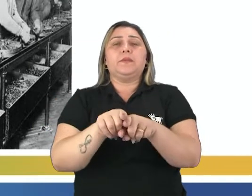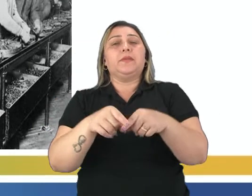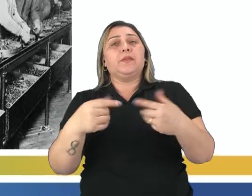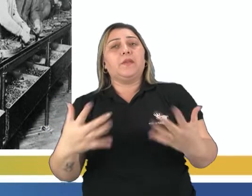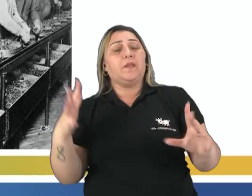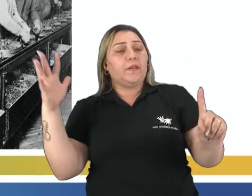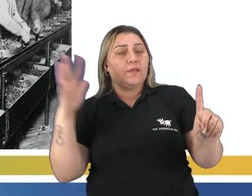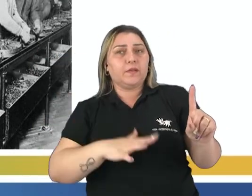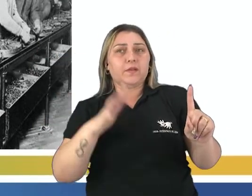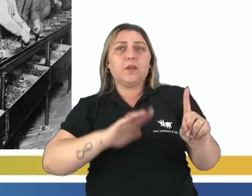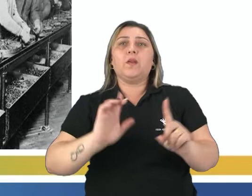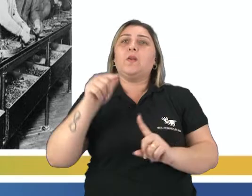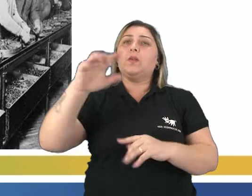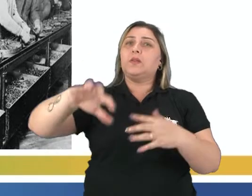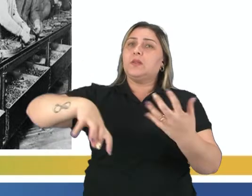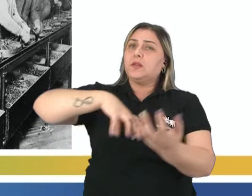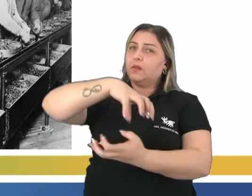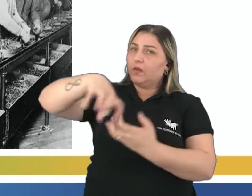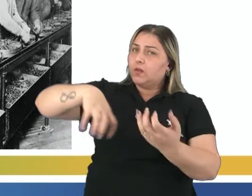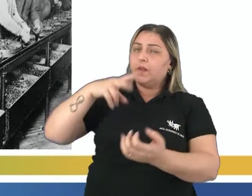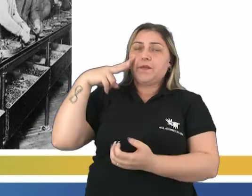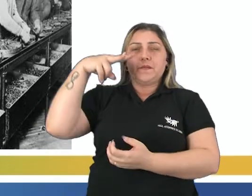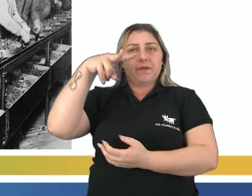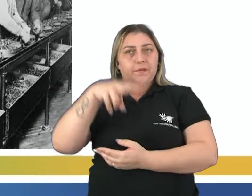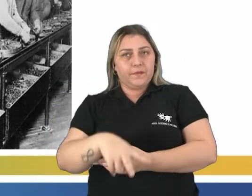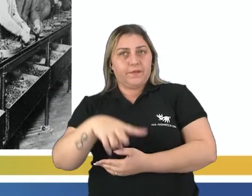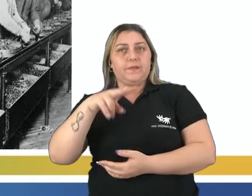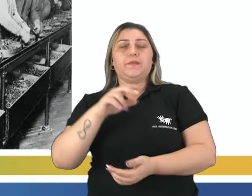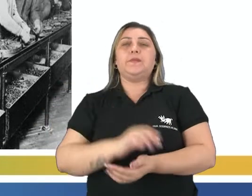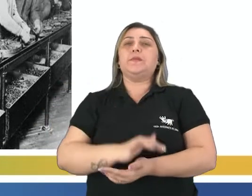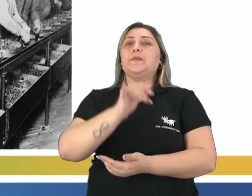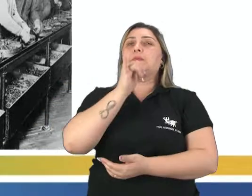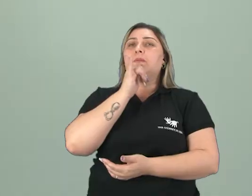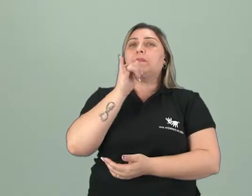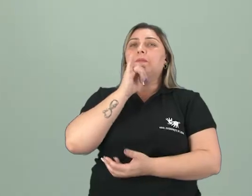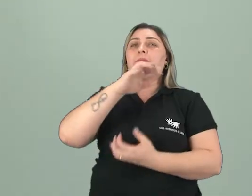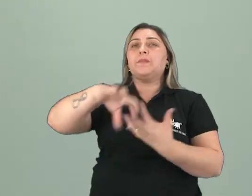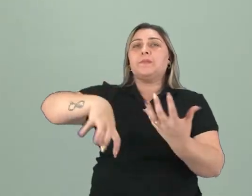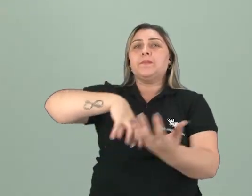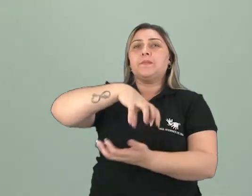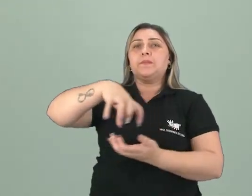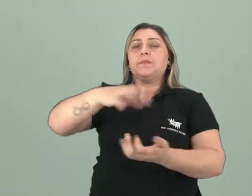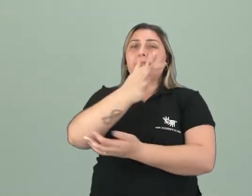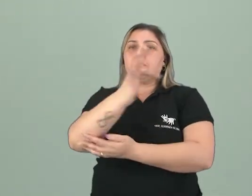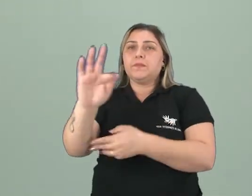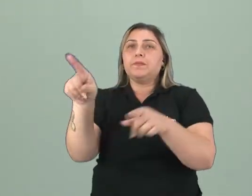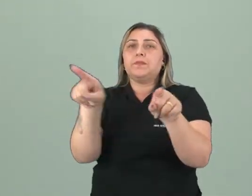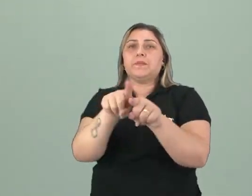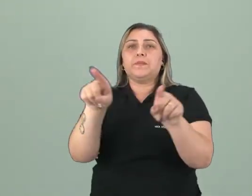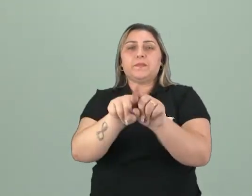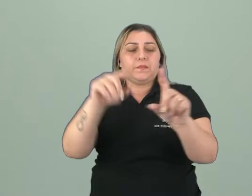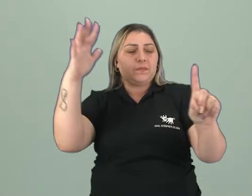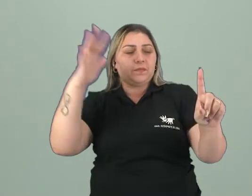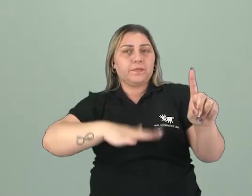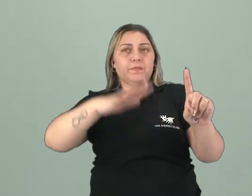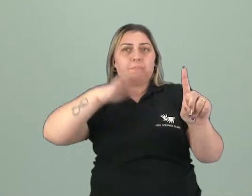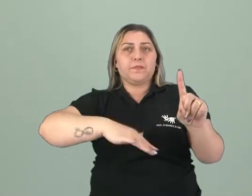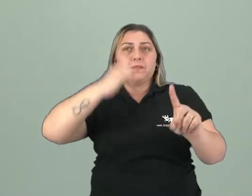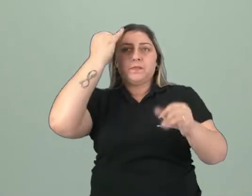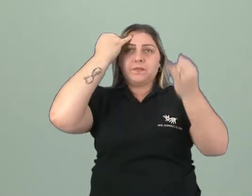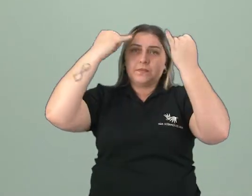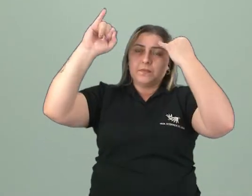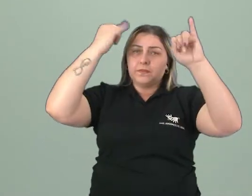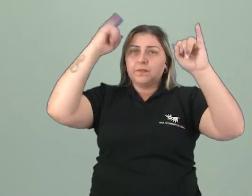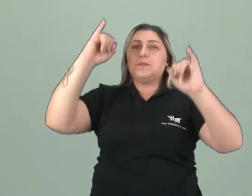também vai influenciar outras revoluções, como a gente viu o exemplo da Revolução Francesa, que também foi influenciada pelas ideias